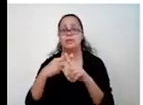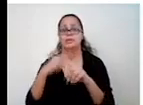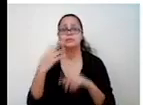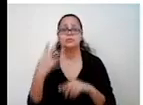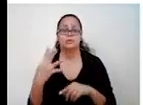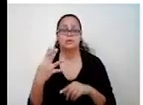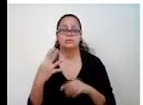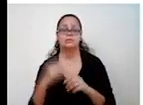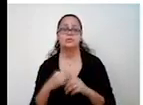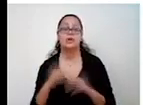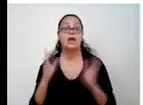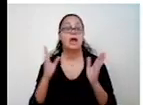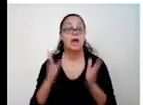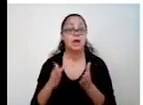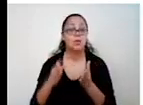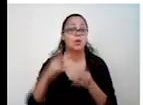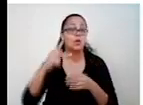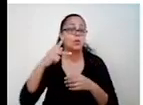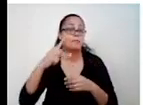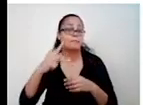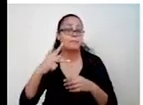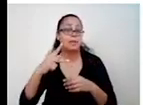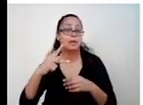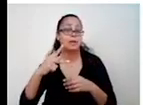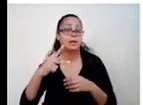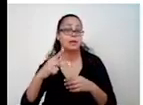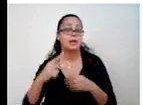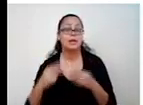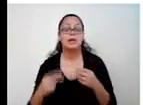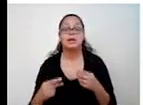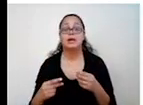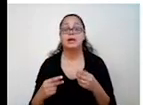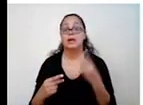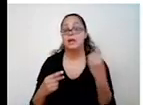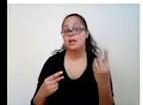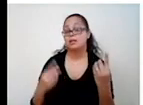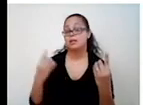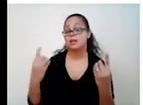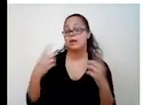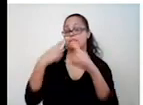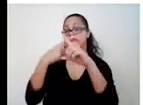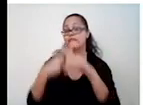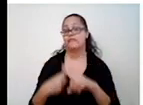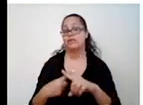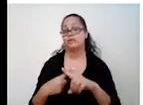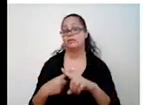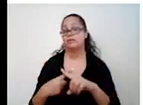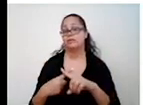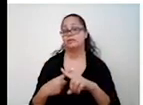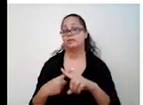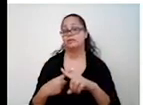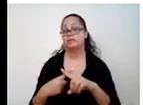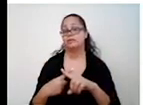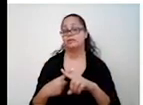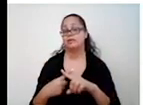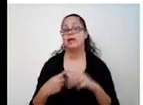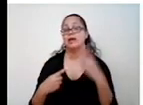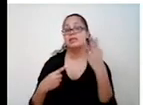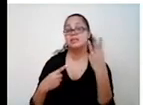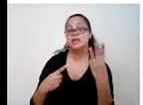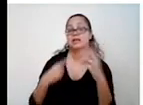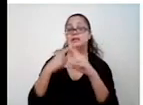No produto. Vamos pensar. Que número vezes o outro vai dar 15? Já chego lá na tabuada do 3. 3 vezes 5, não é?